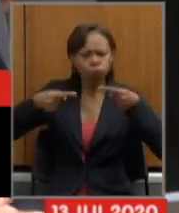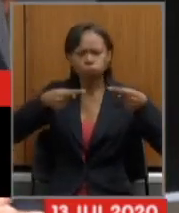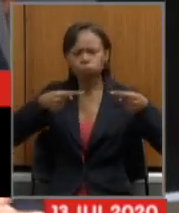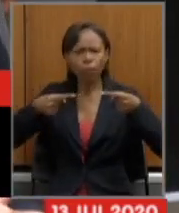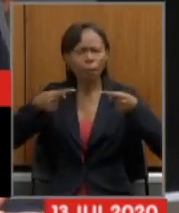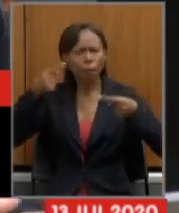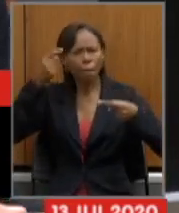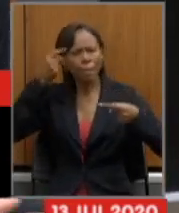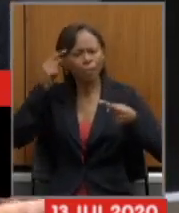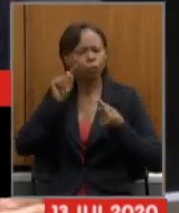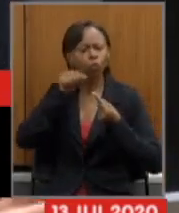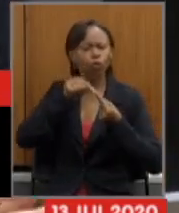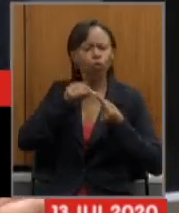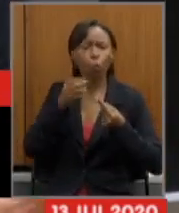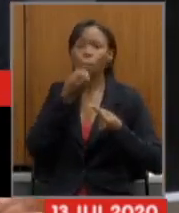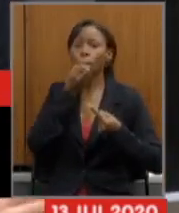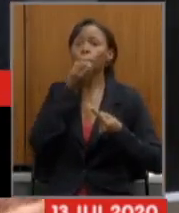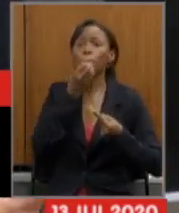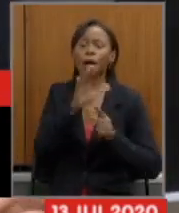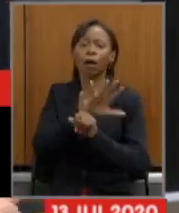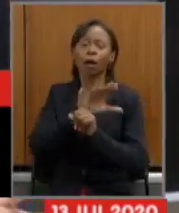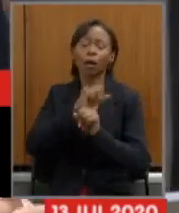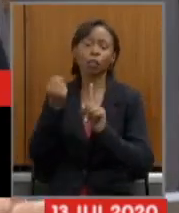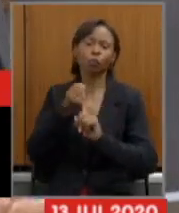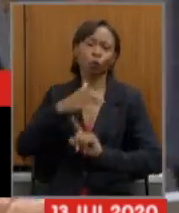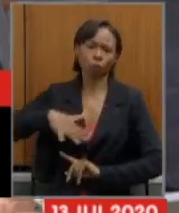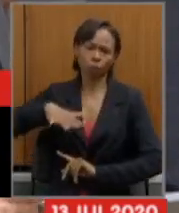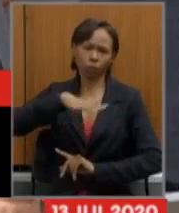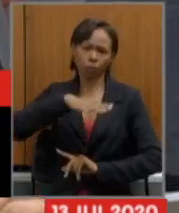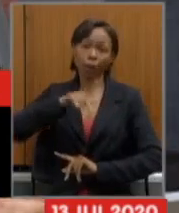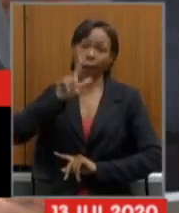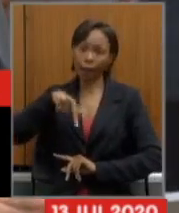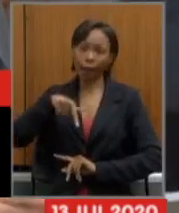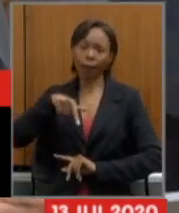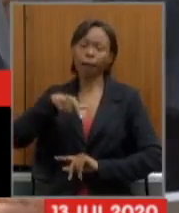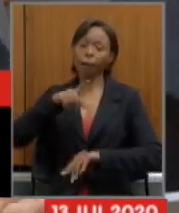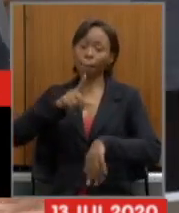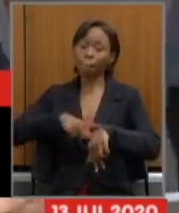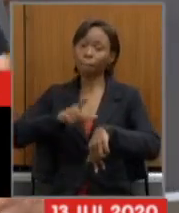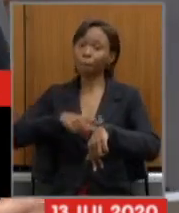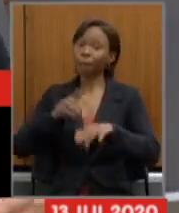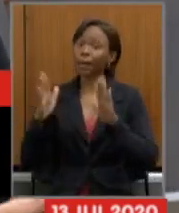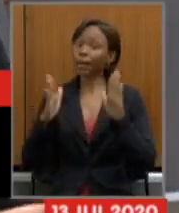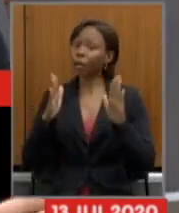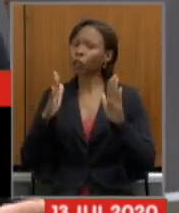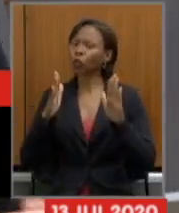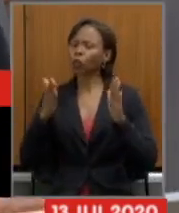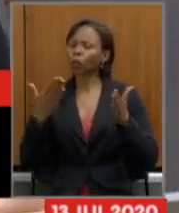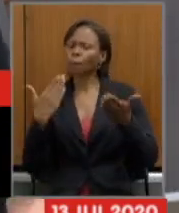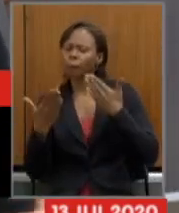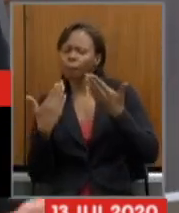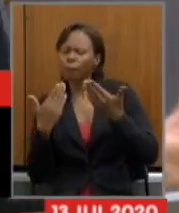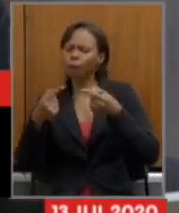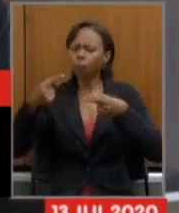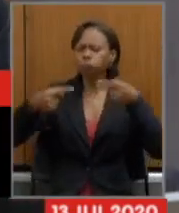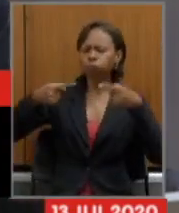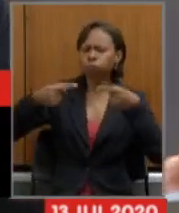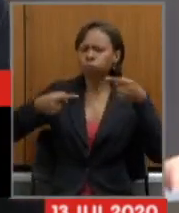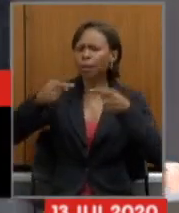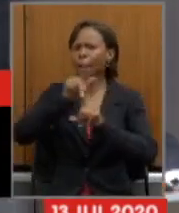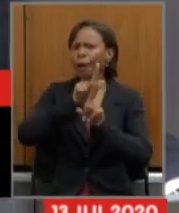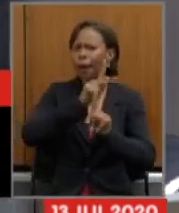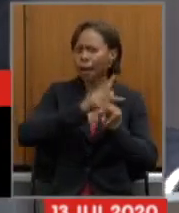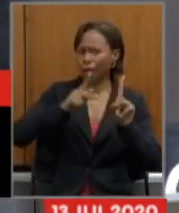do futuro do nosso Estado. Essa é a nossa defesa. É momento de discutir a reforma, mas não de discutir se devemos ou não